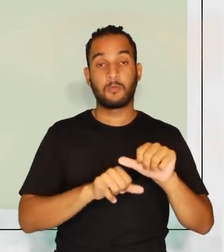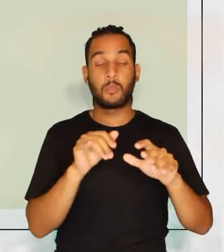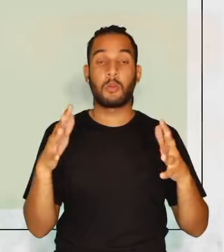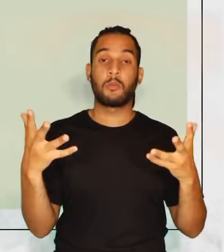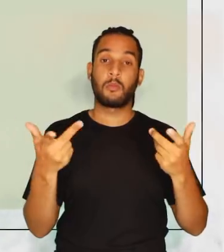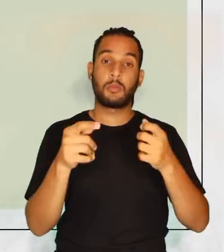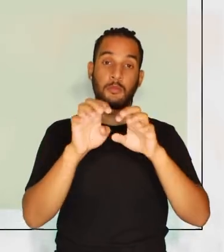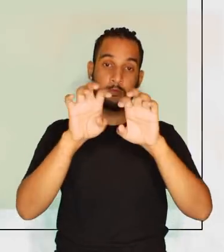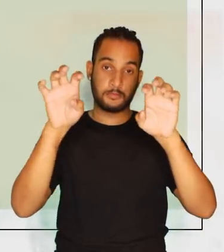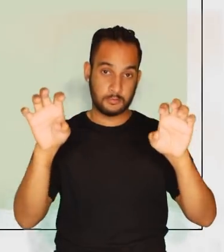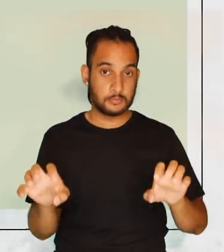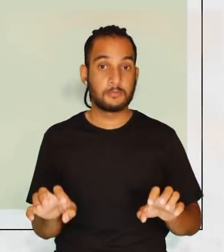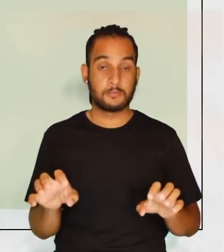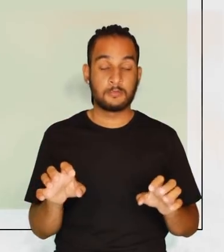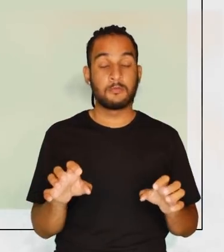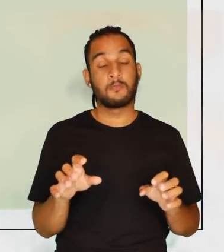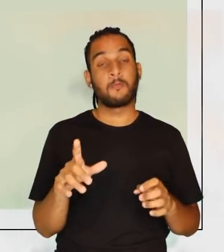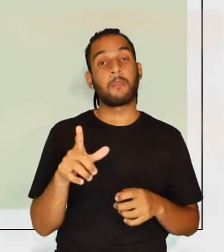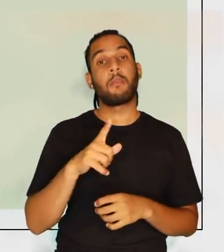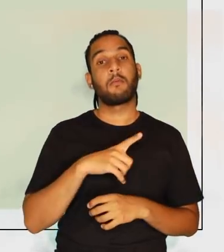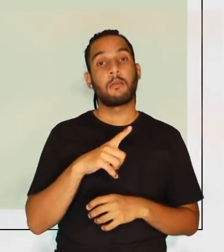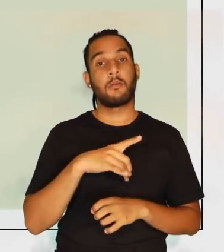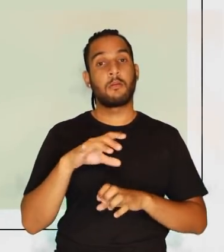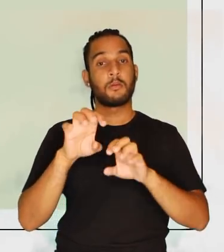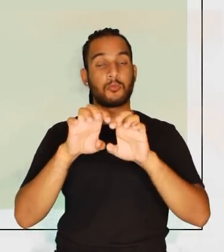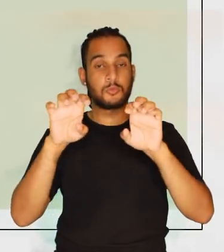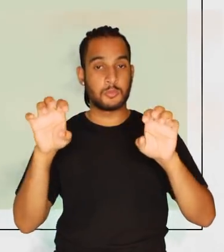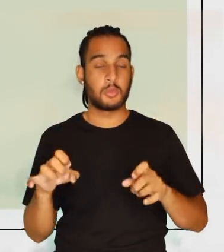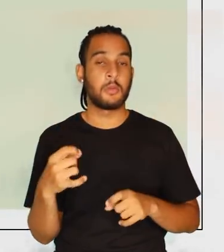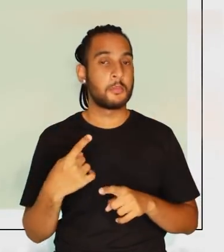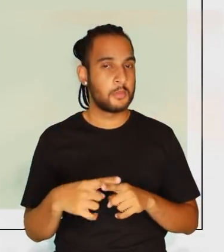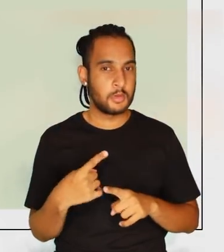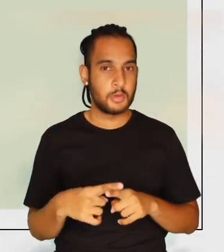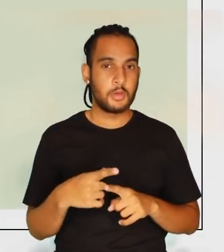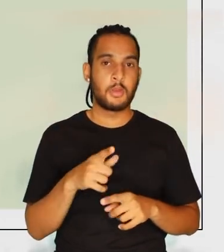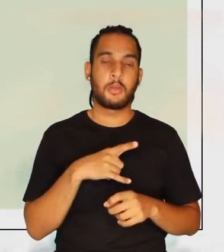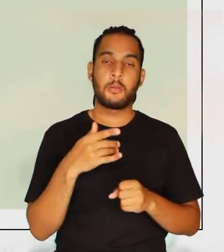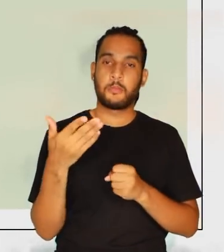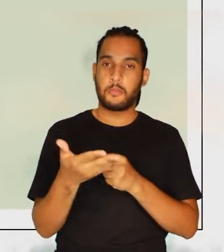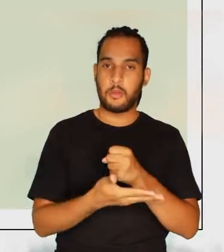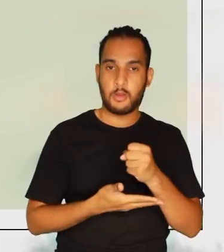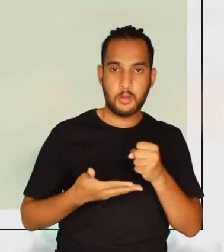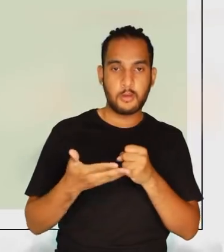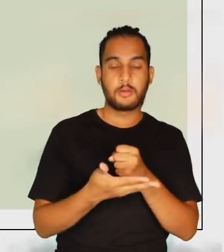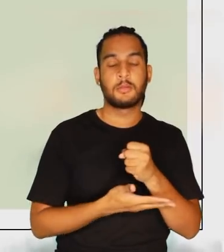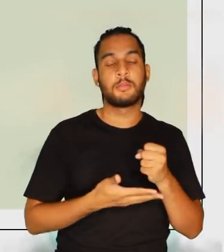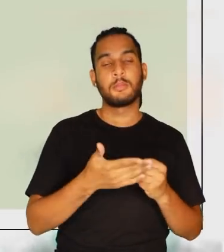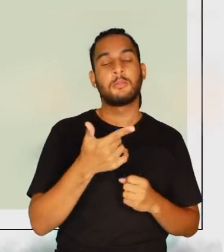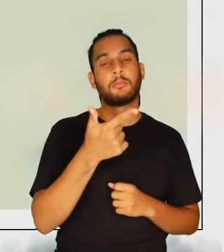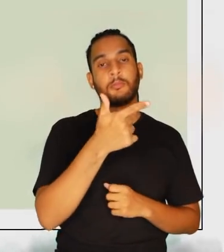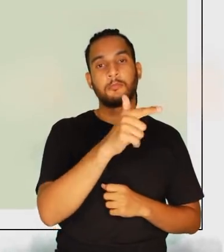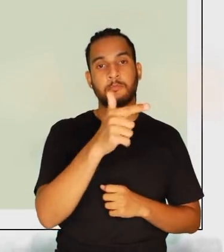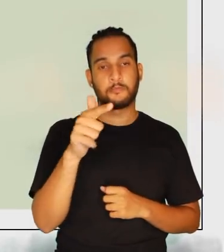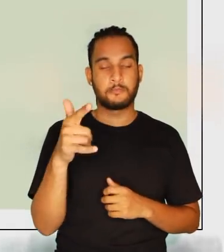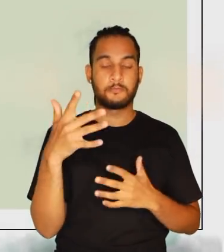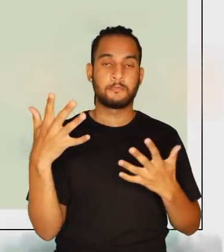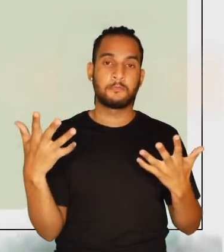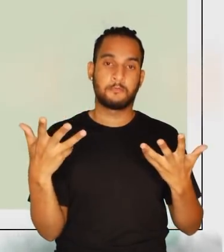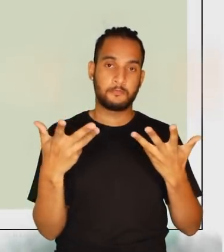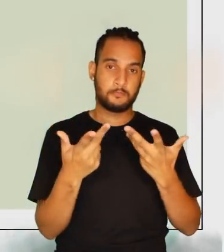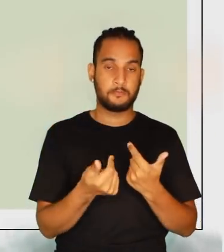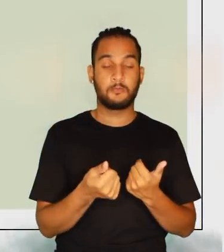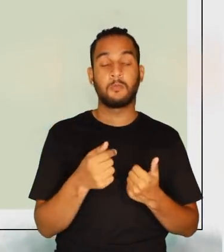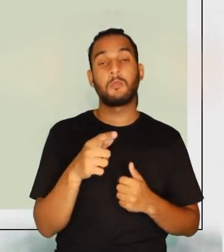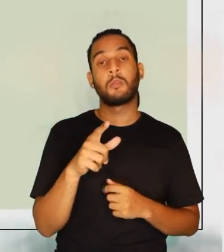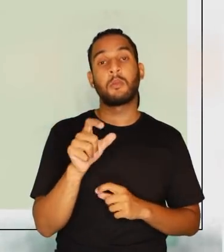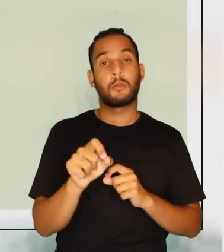torna aqui uma habilidade estruturante. Ela foi chamada de estruturante porque ela dá base para as demais